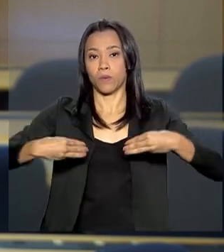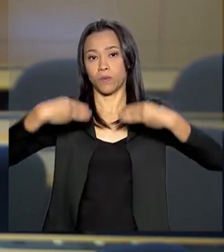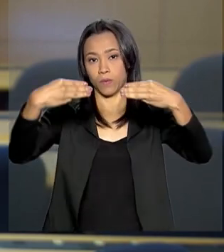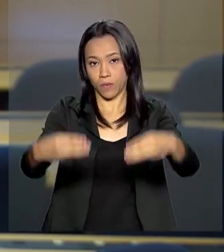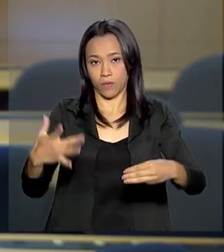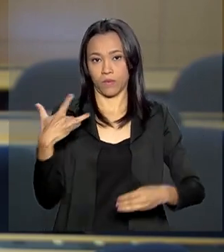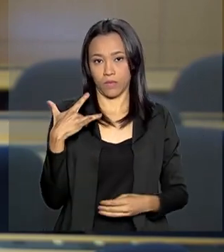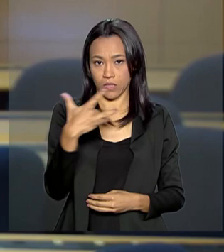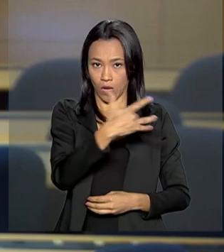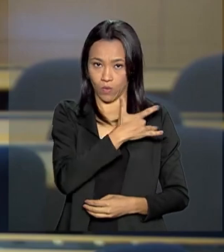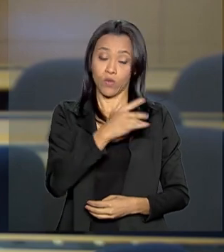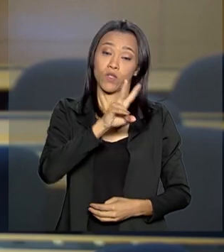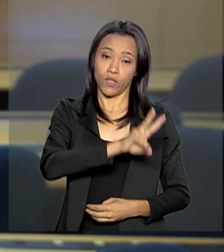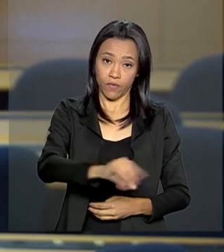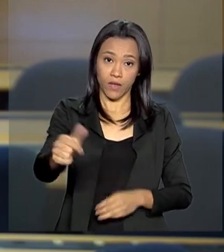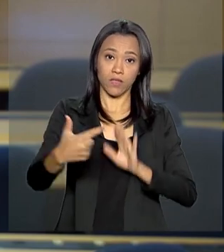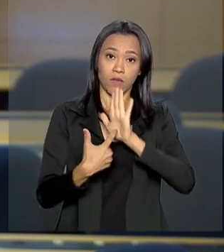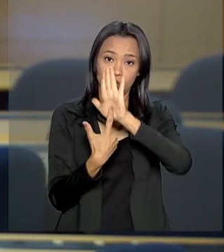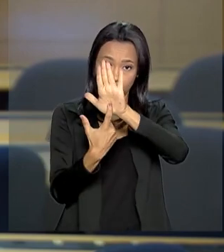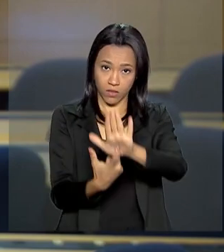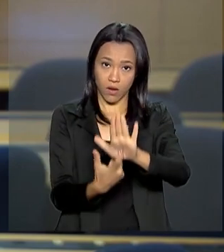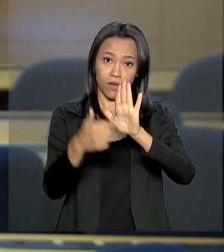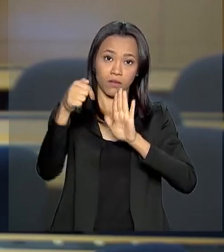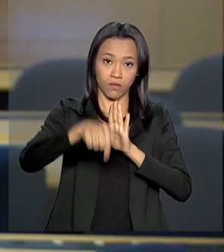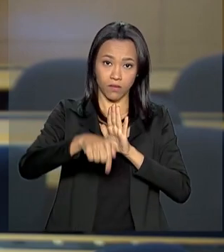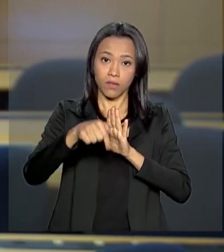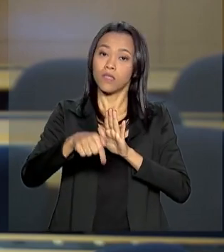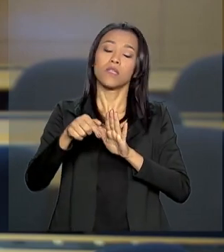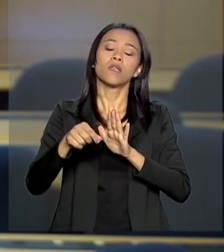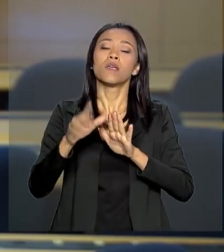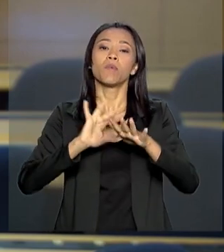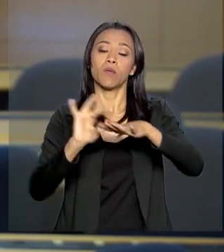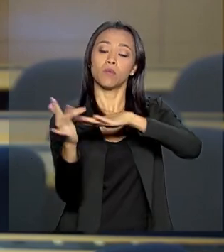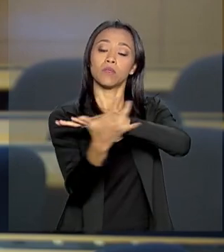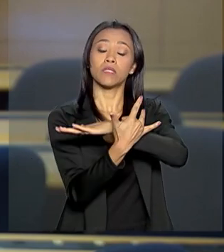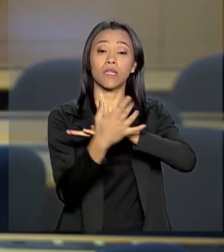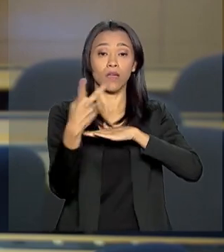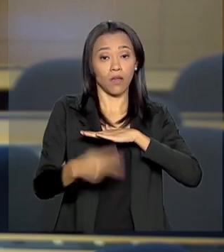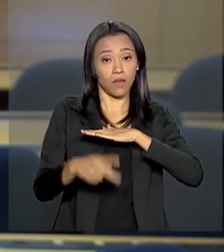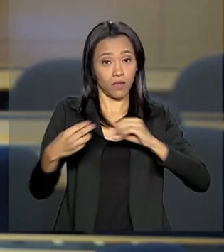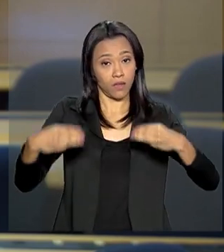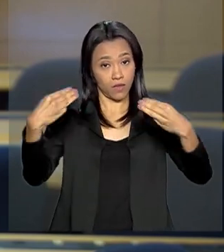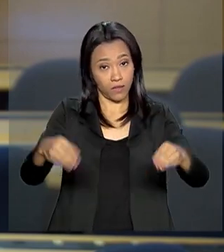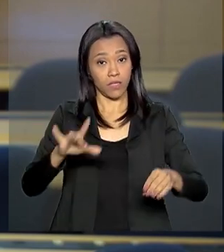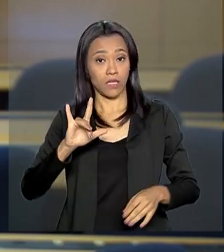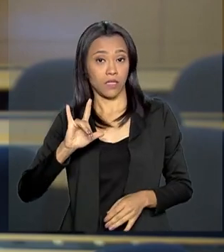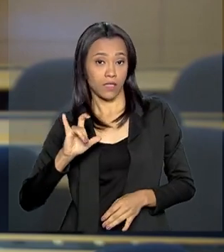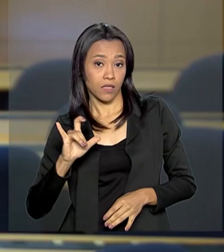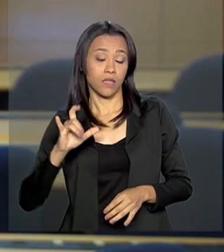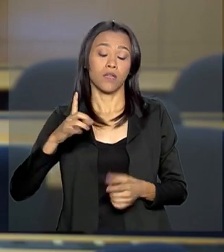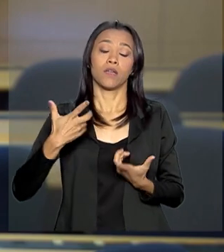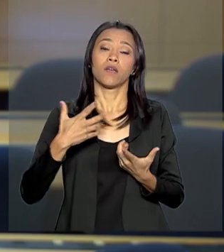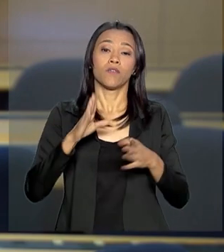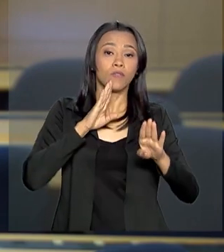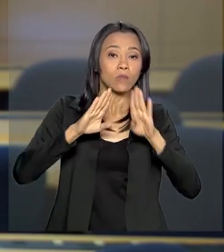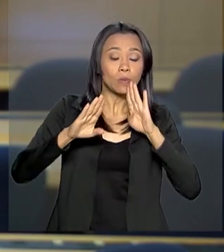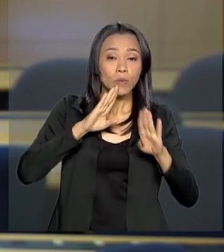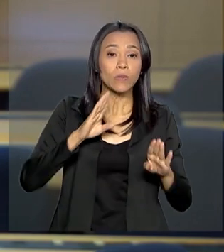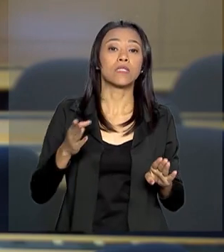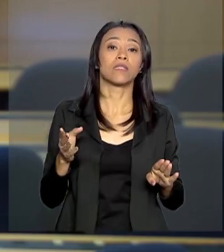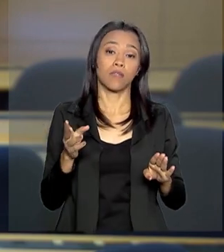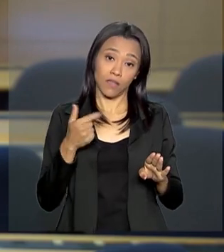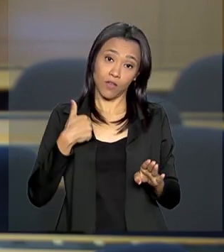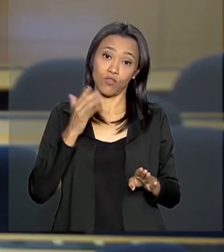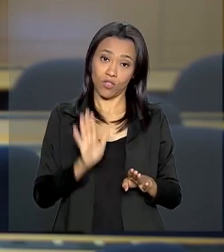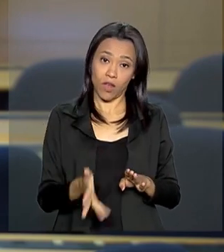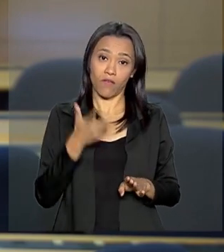e vai ser transmitido ao vivo pelas redes sociais do Ministério, Instagram, Twitter e Facebook. E, como